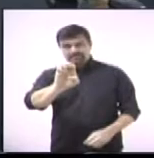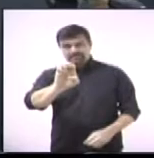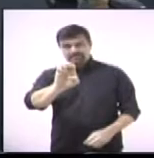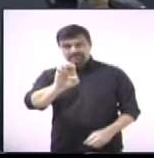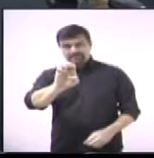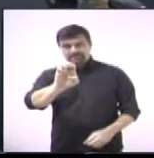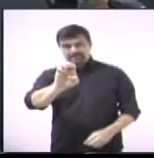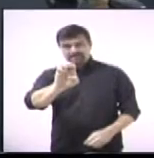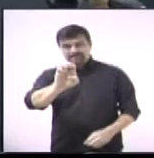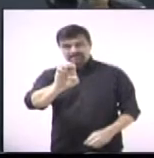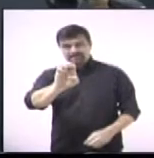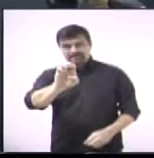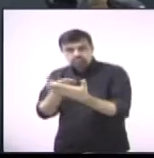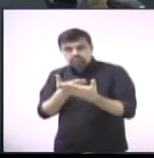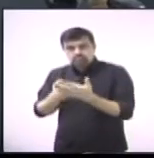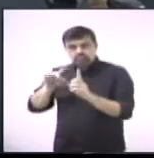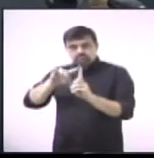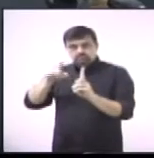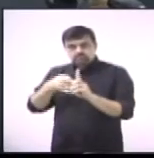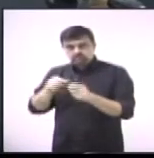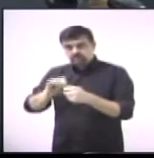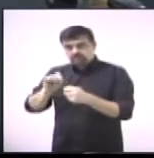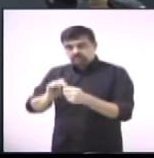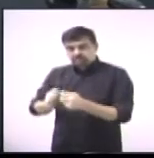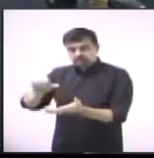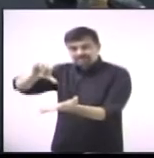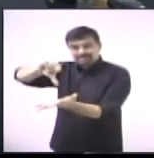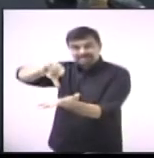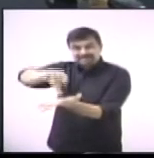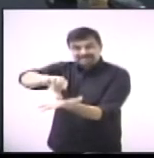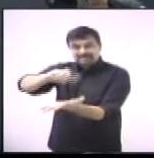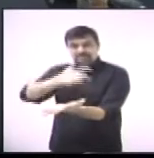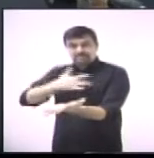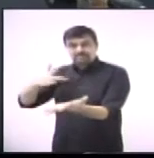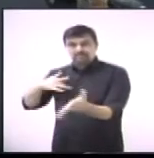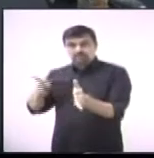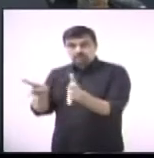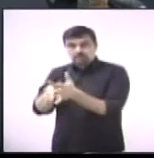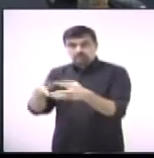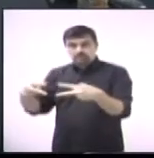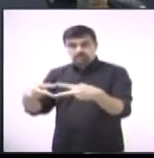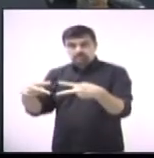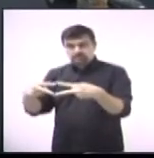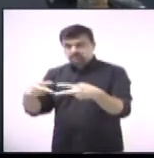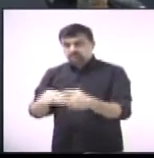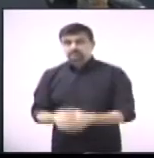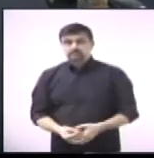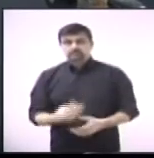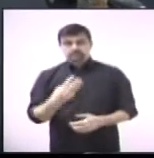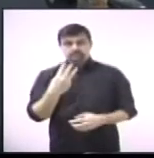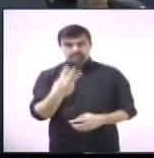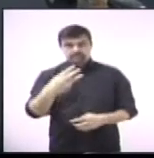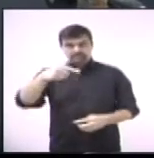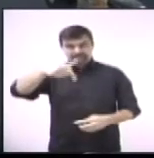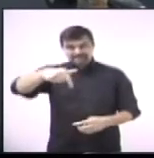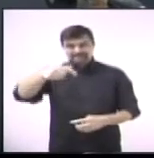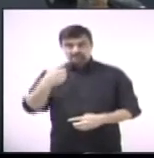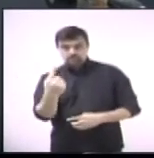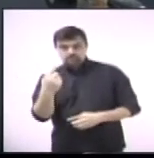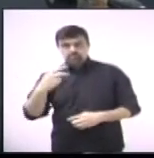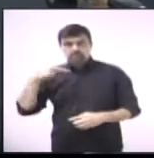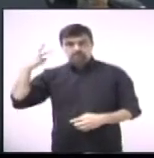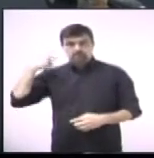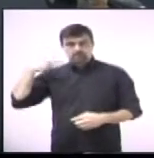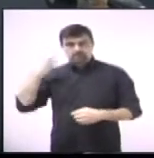gestantes oferecidos pela unidade básica de saúde do município. 371 do vereador